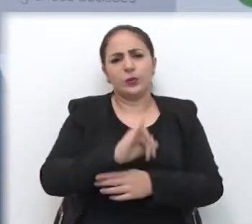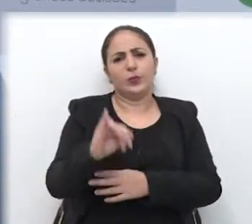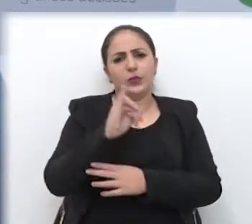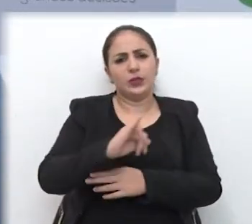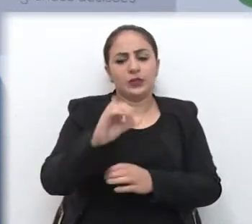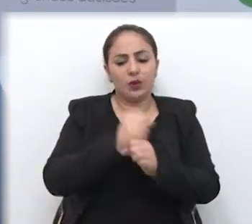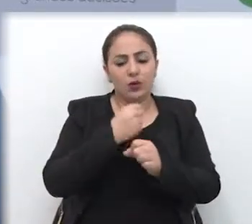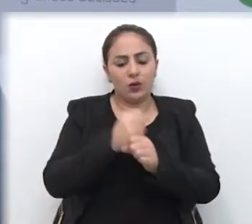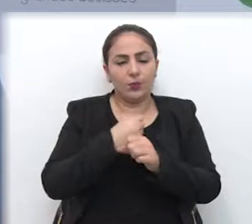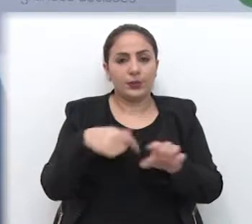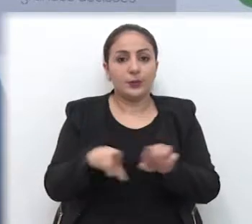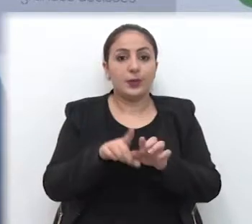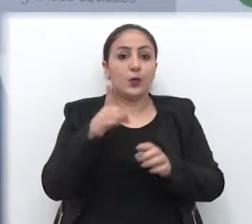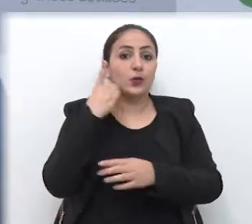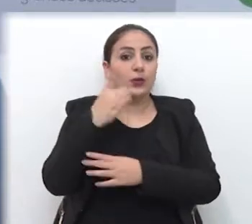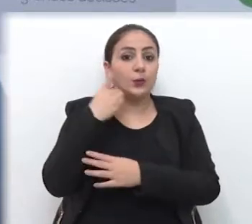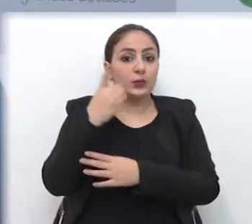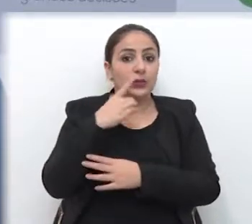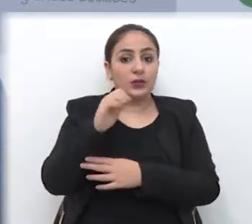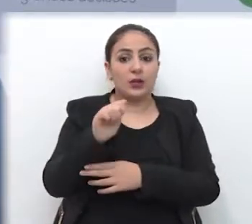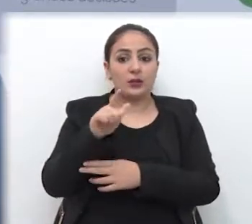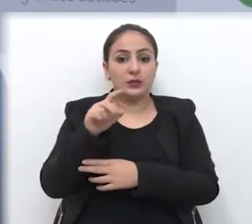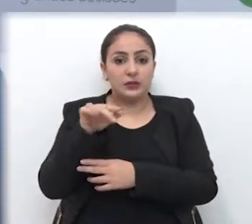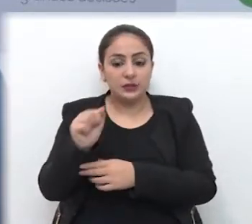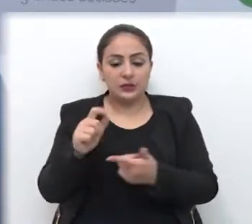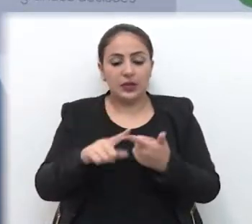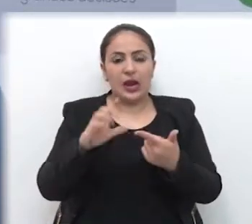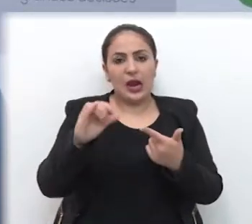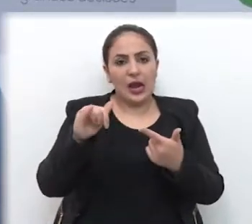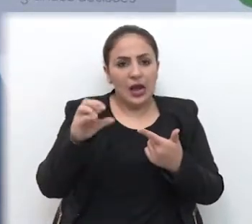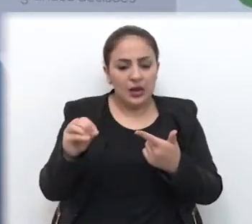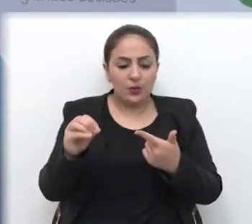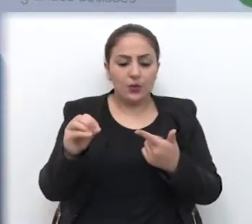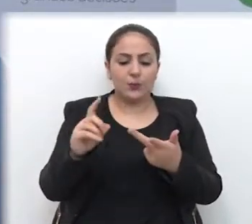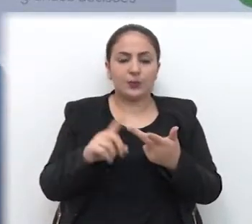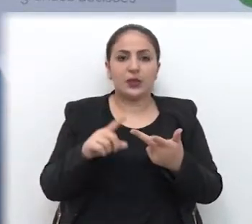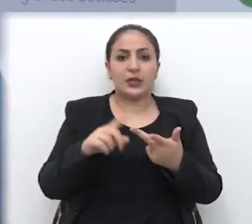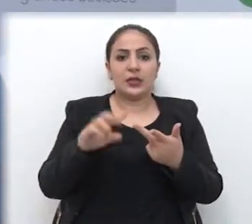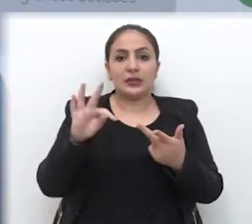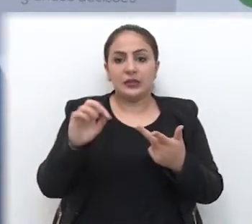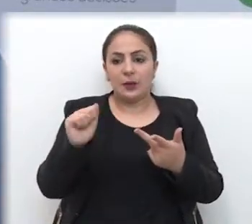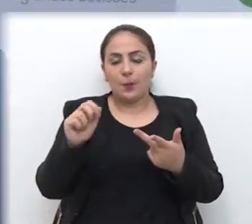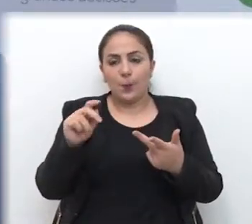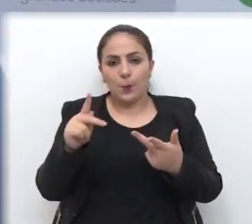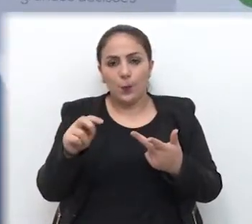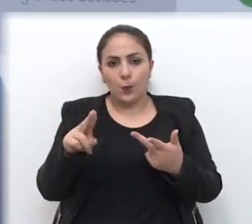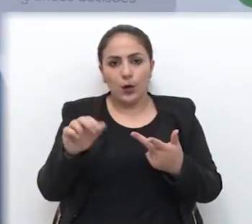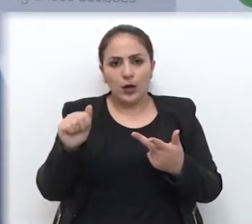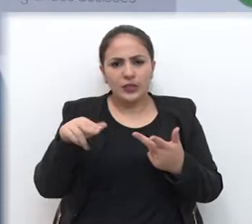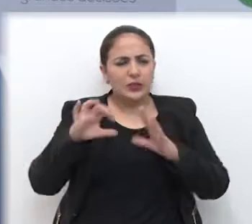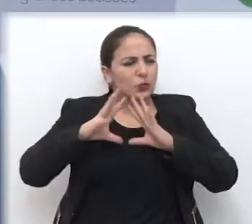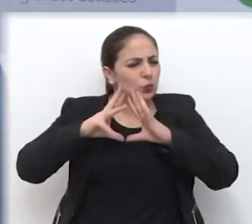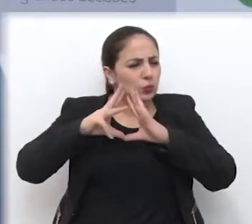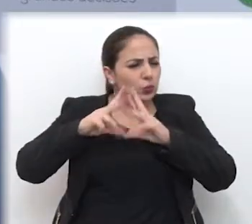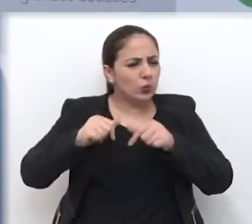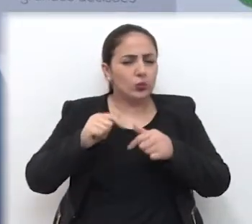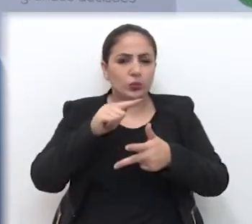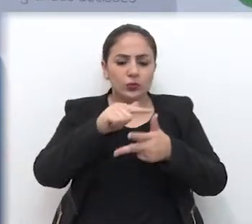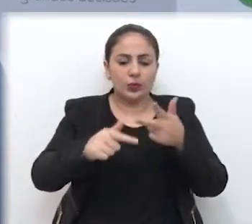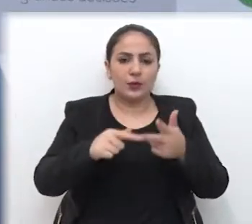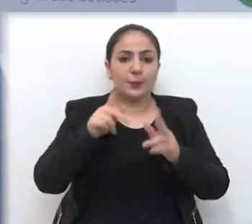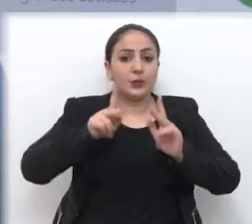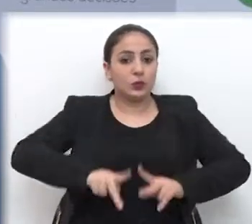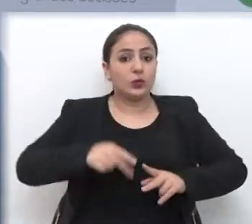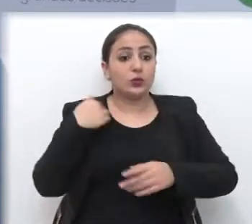muito importante essa obra. O deputado Alceu Moreira, juntamente com o Caio Rocha, com o deputado Capuane, enfim, toda essa gama